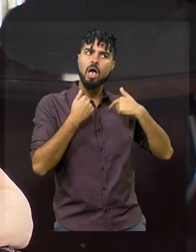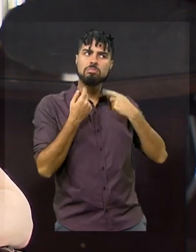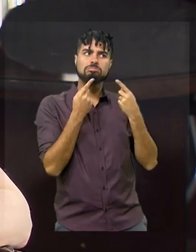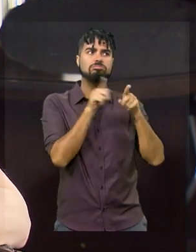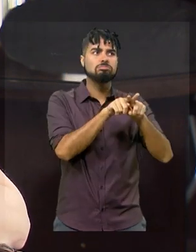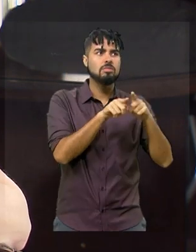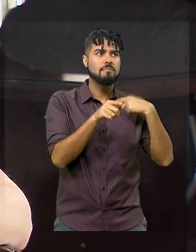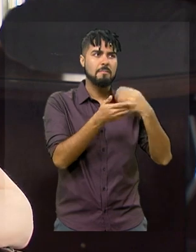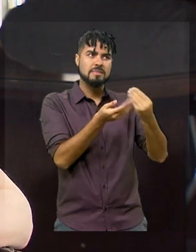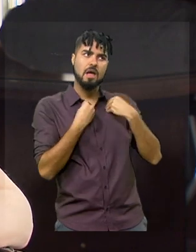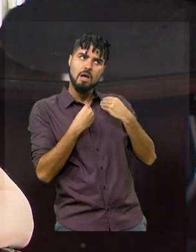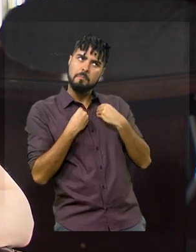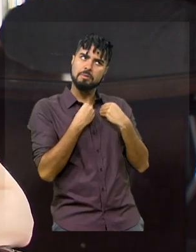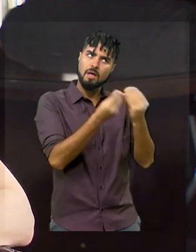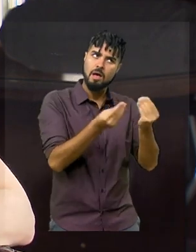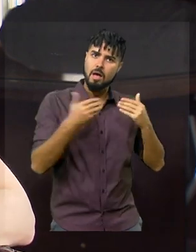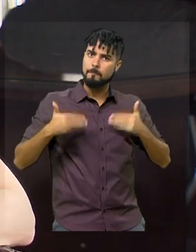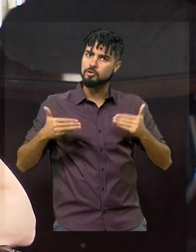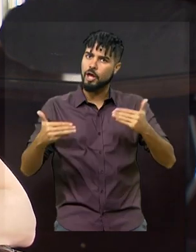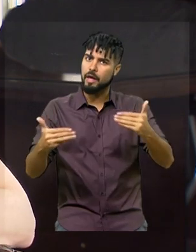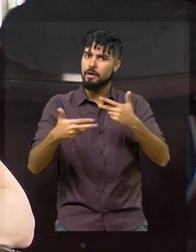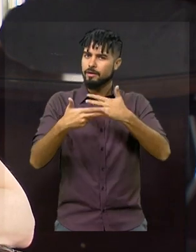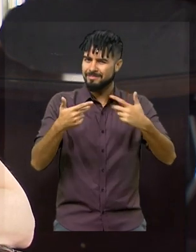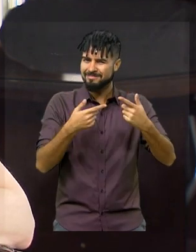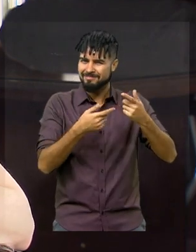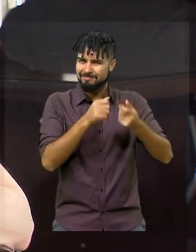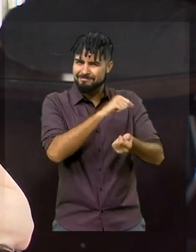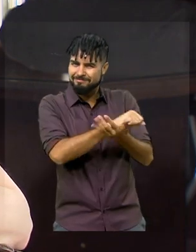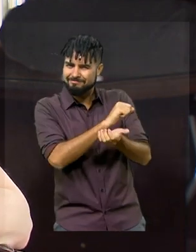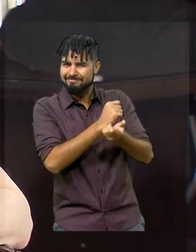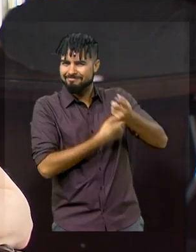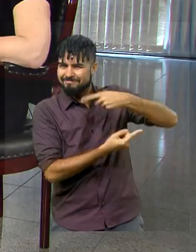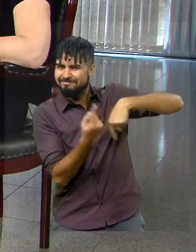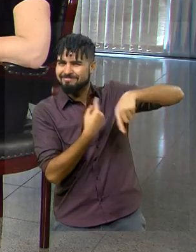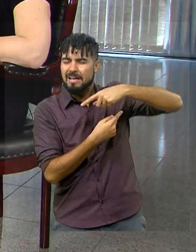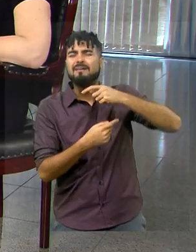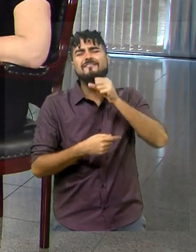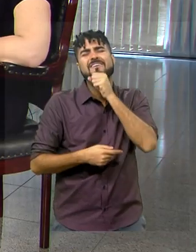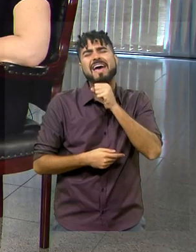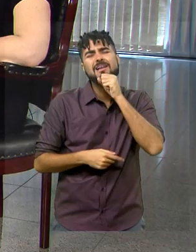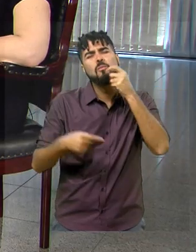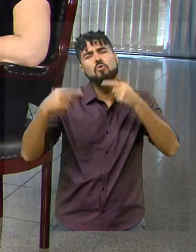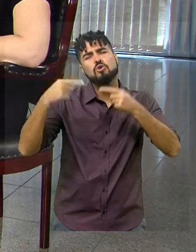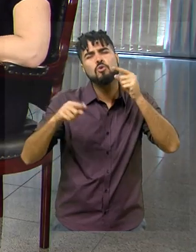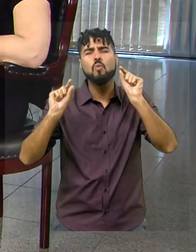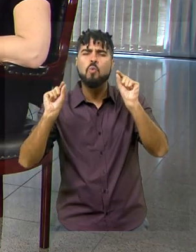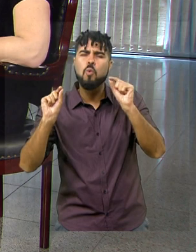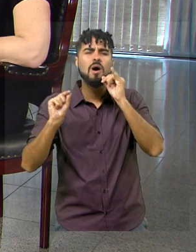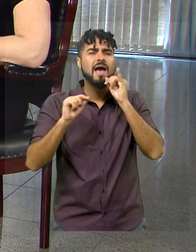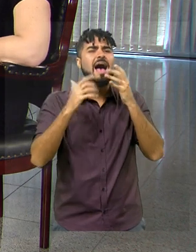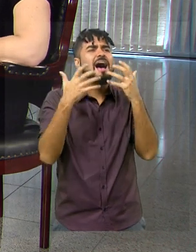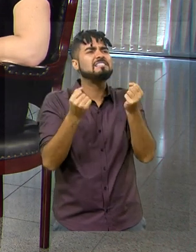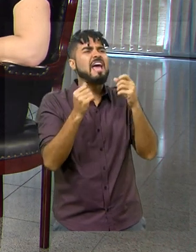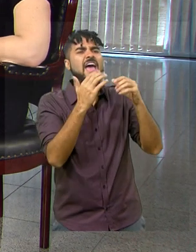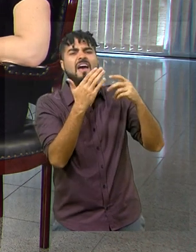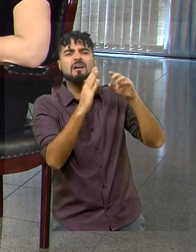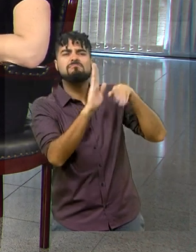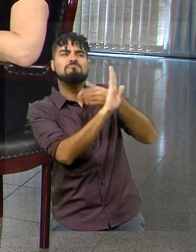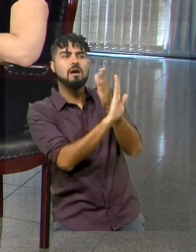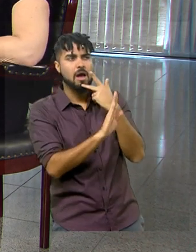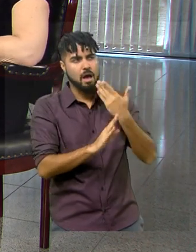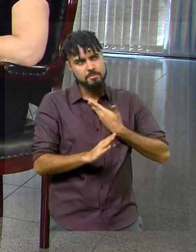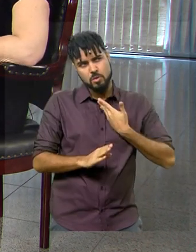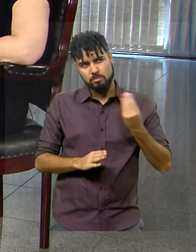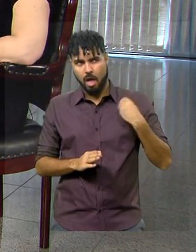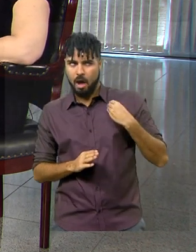por tomar lá da cá, por ministérios, política que é considerada a velha política ou no sentido da política errada. E quando